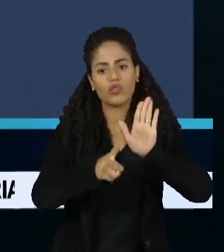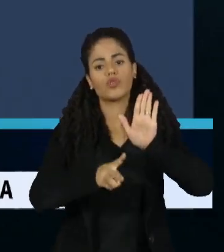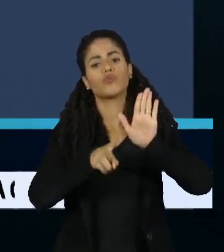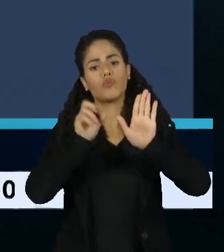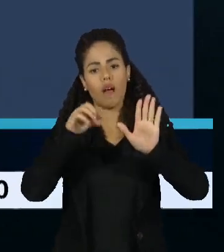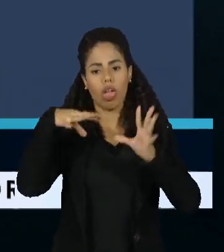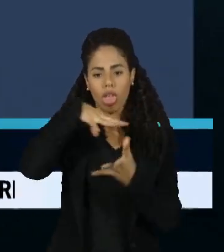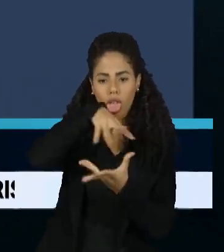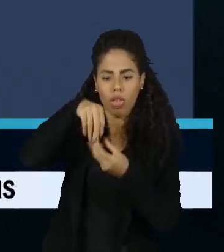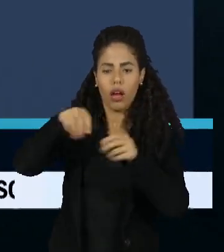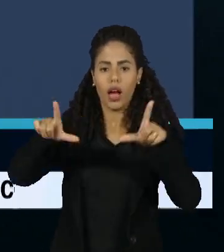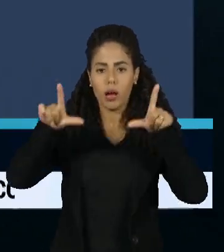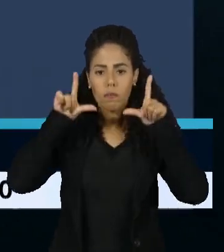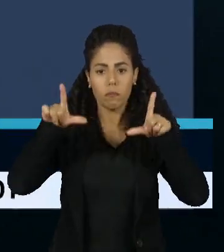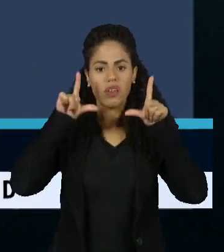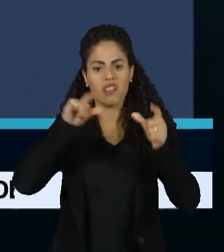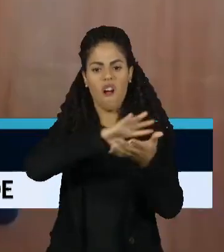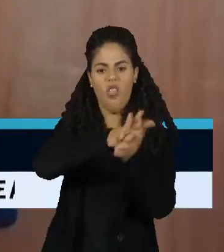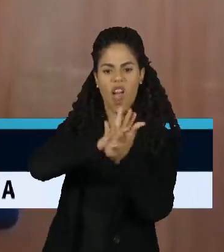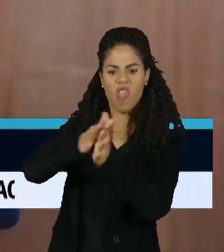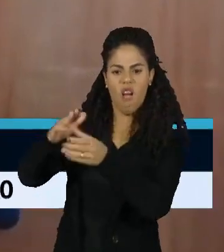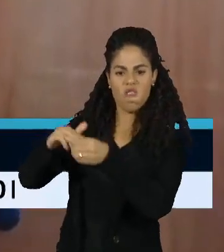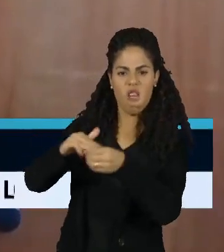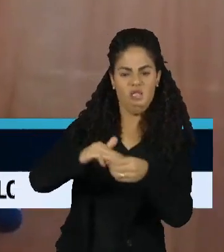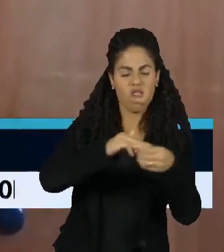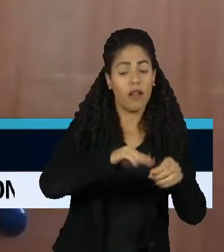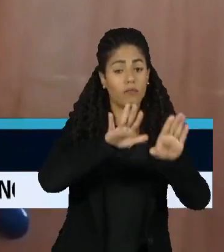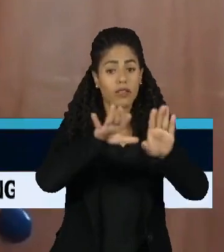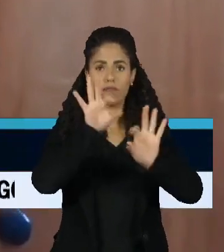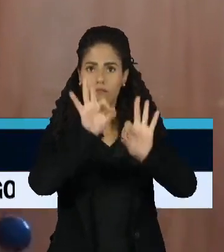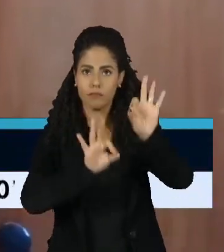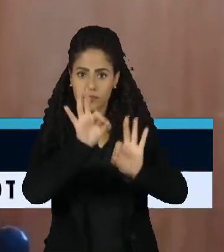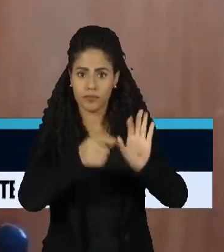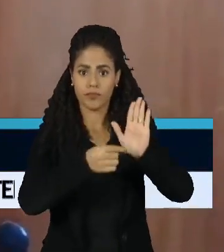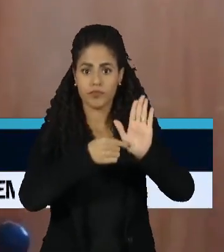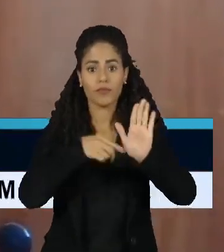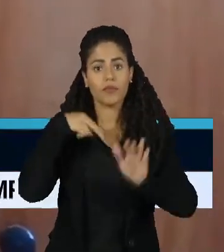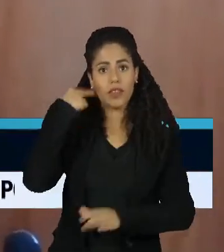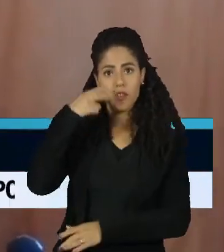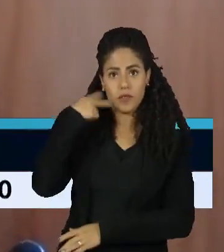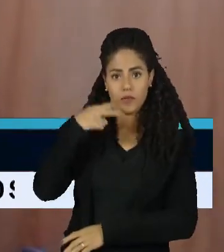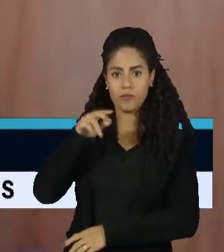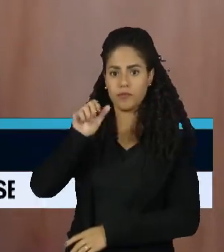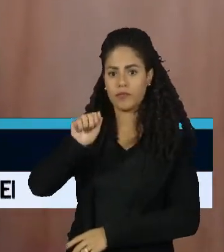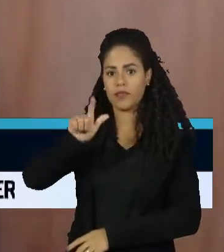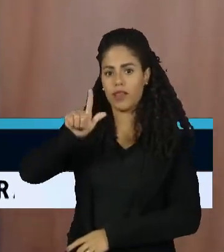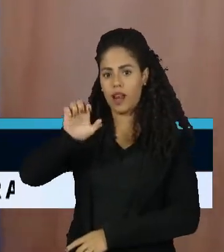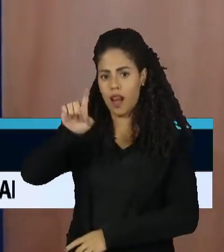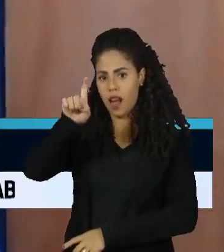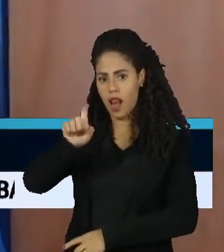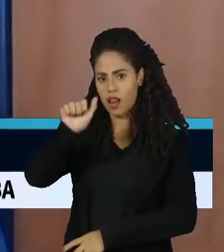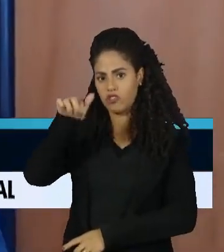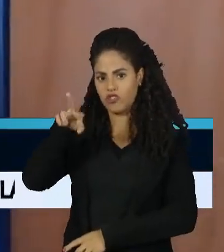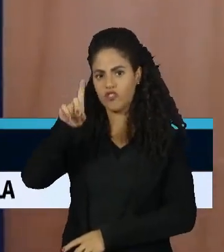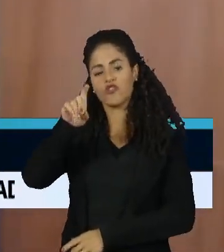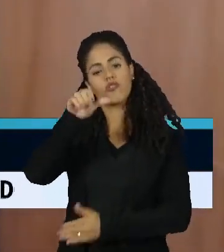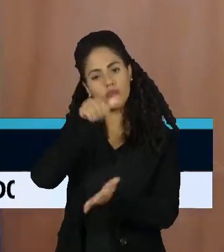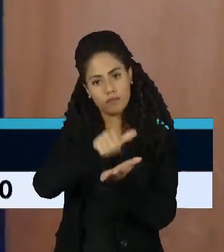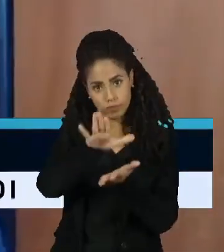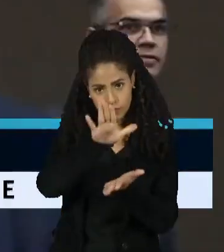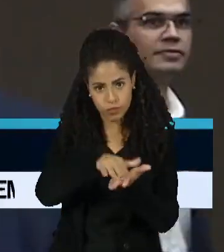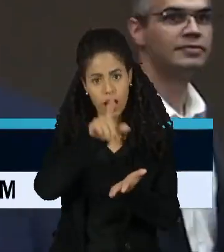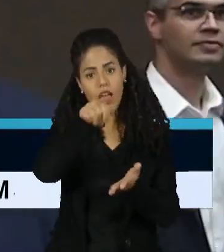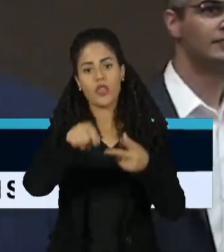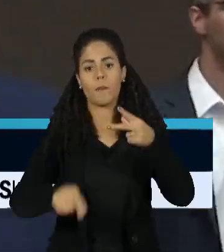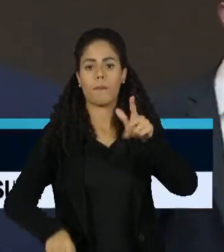da mídia e de círculos intelectuais. O projeto é do vereador Cassado Alexandre Bobadra, do PL do Rio Grande do Sul.